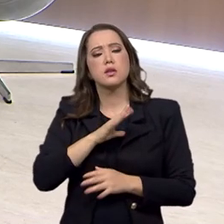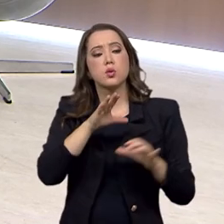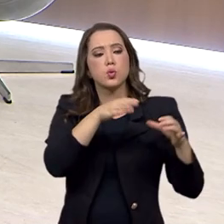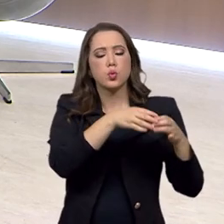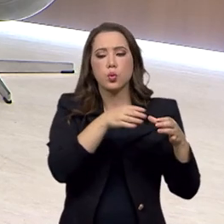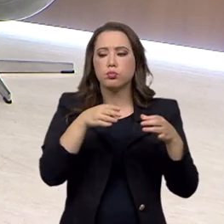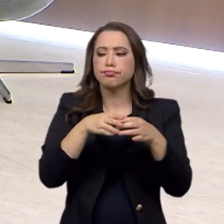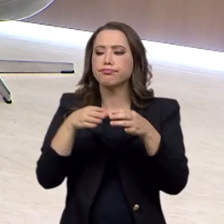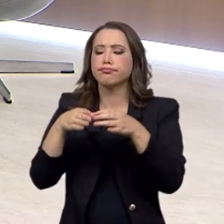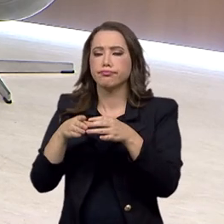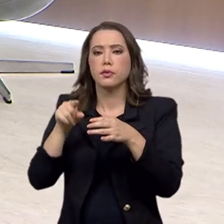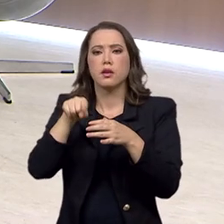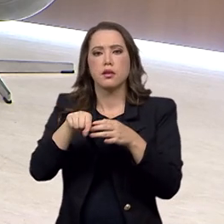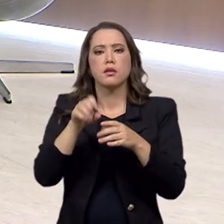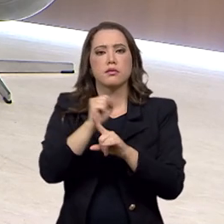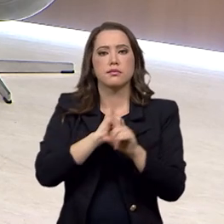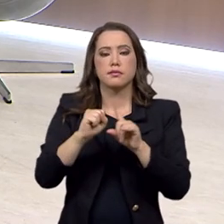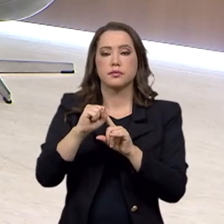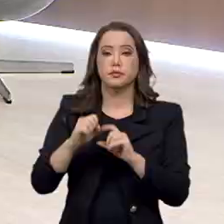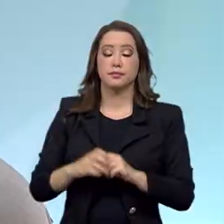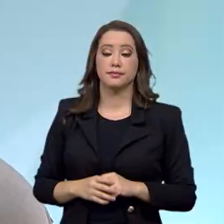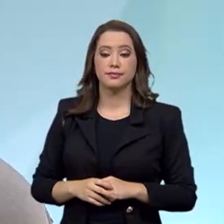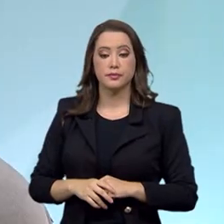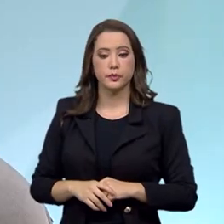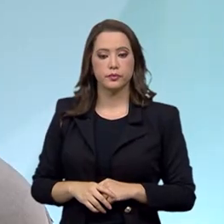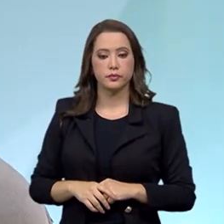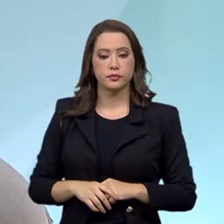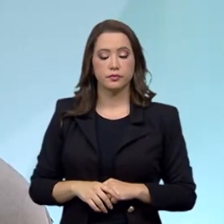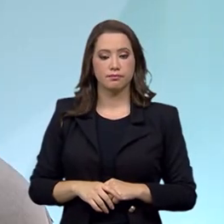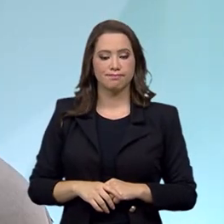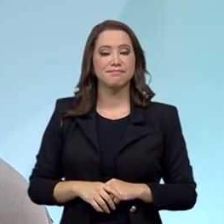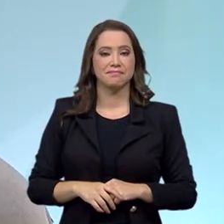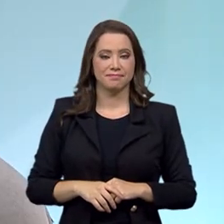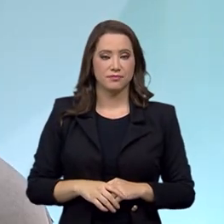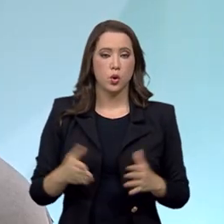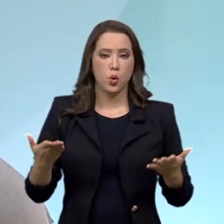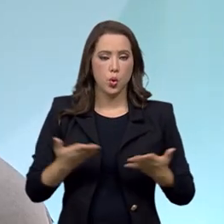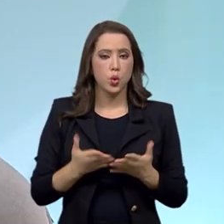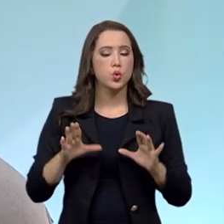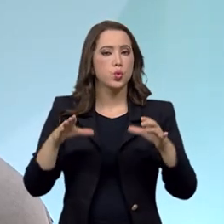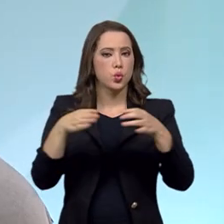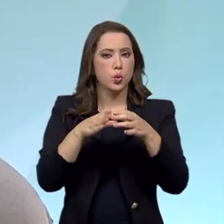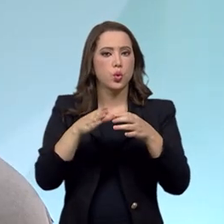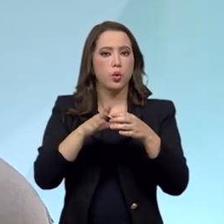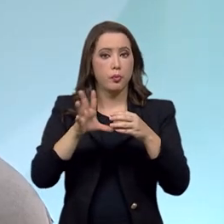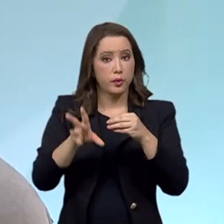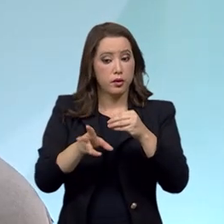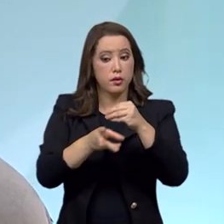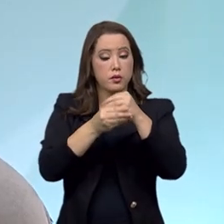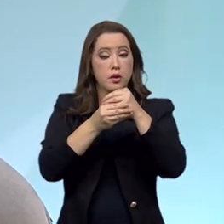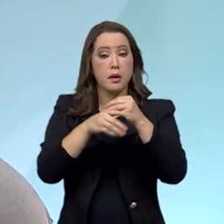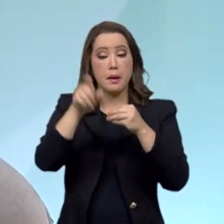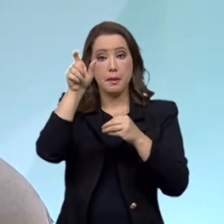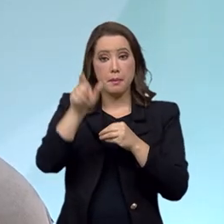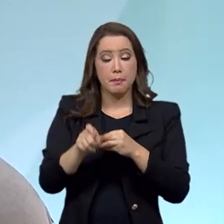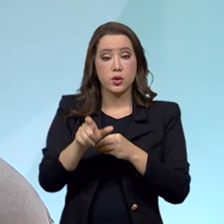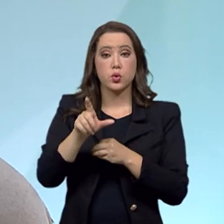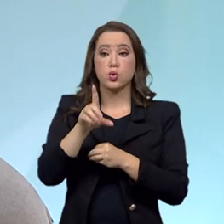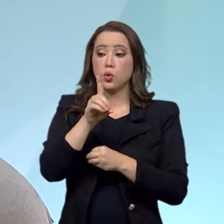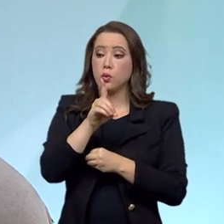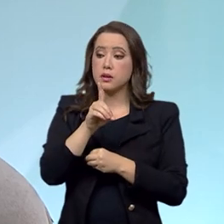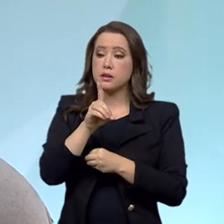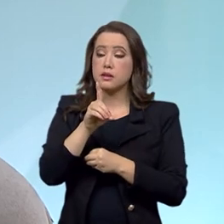questões na sociedade? Bom, o grupo que foi incluído foram as pessoas com deficiência auditiva, que não